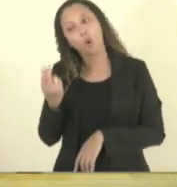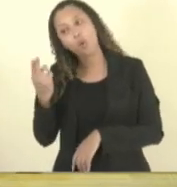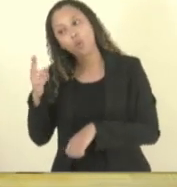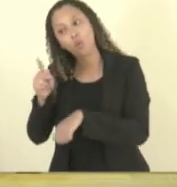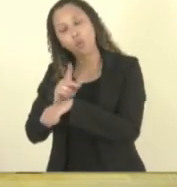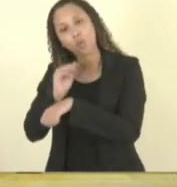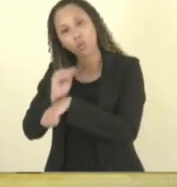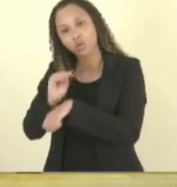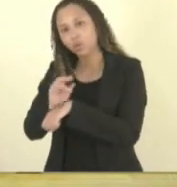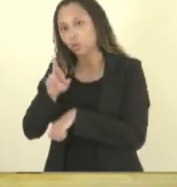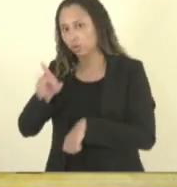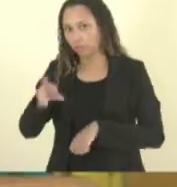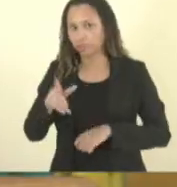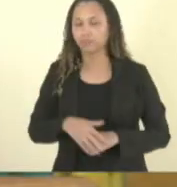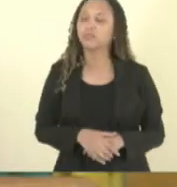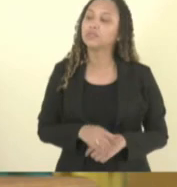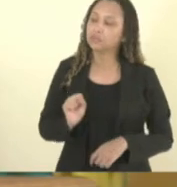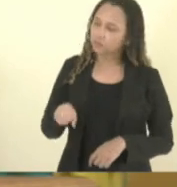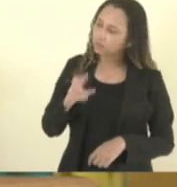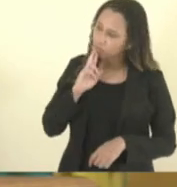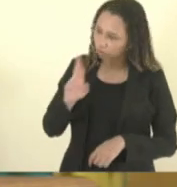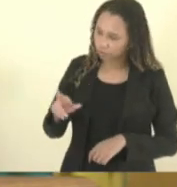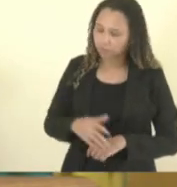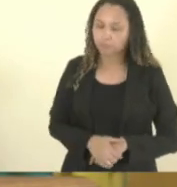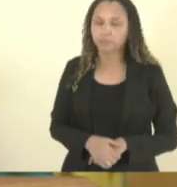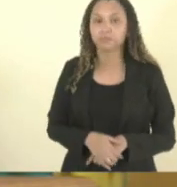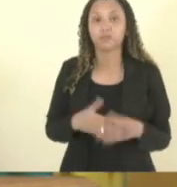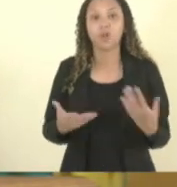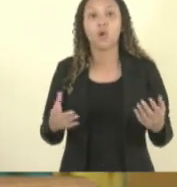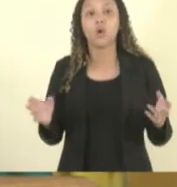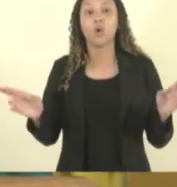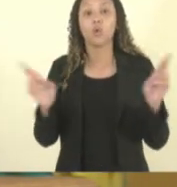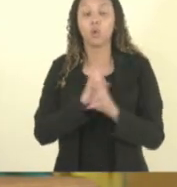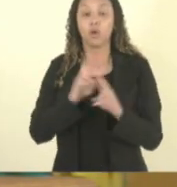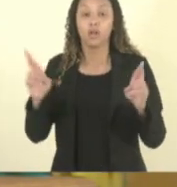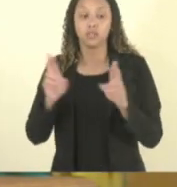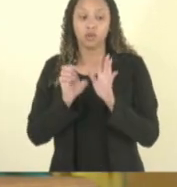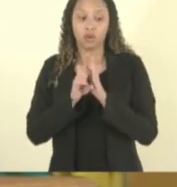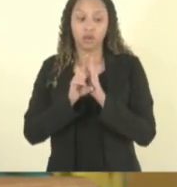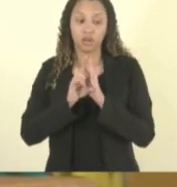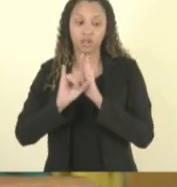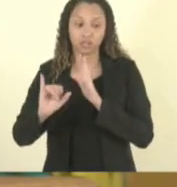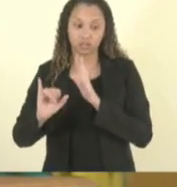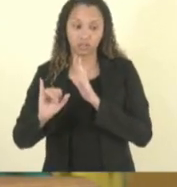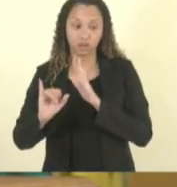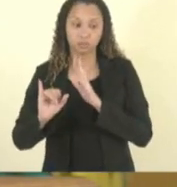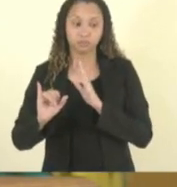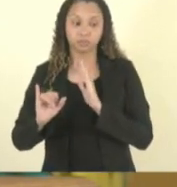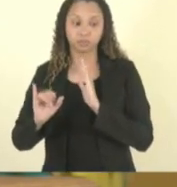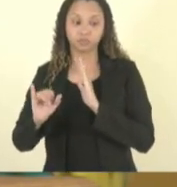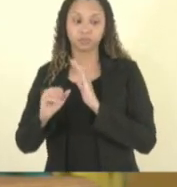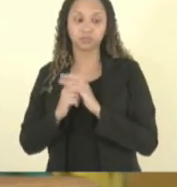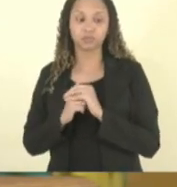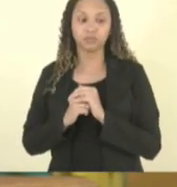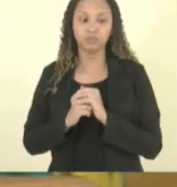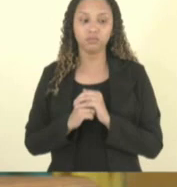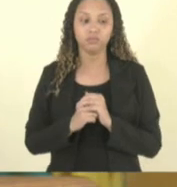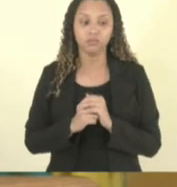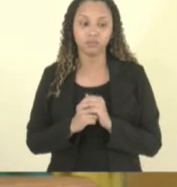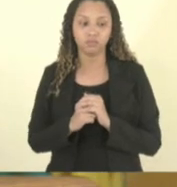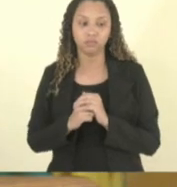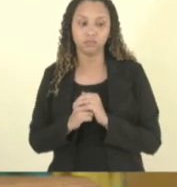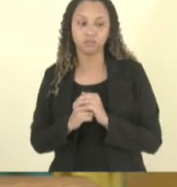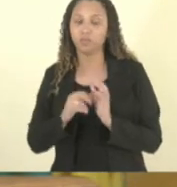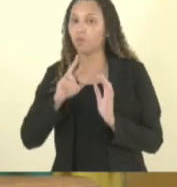obrigado vou te responder com relação aos editais os editais eles não são